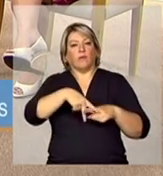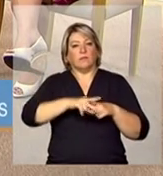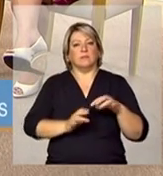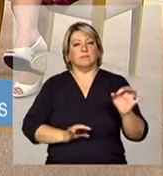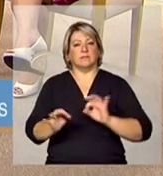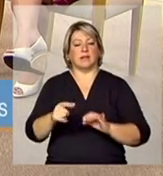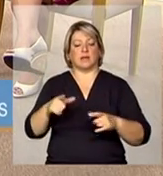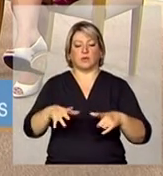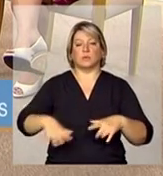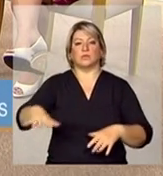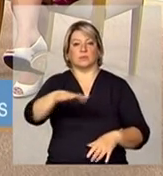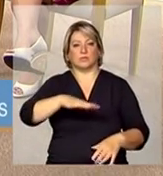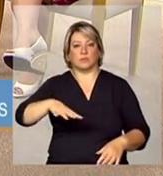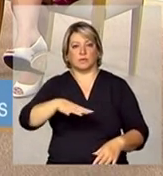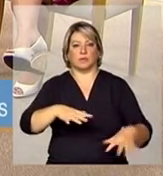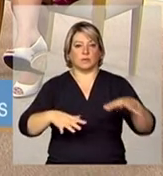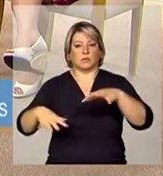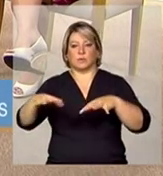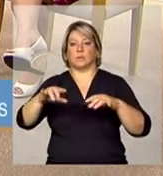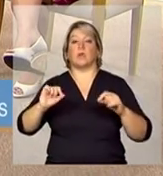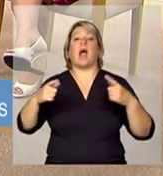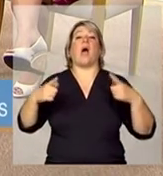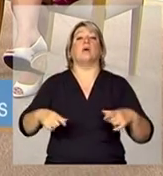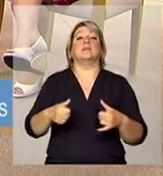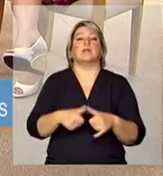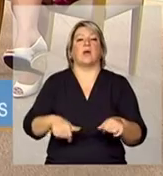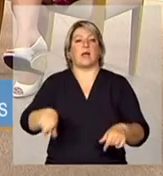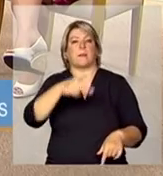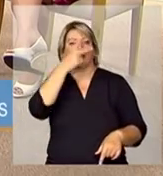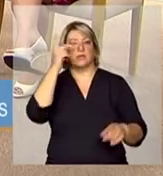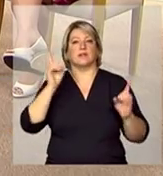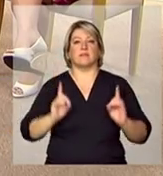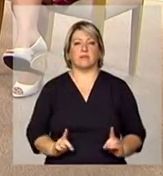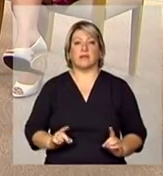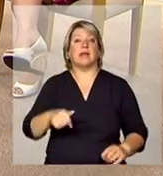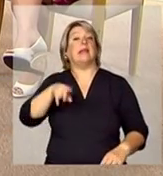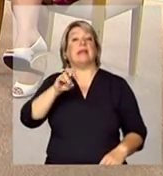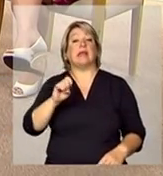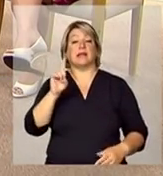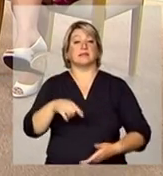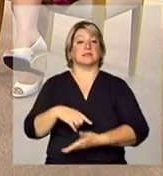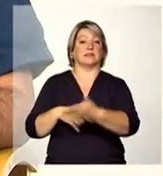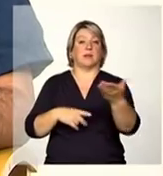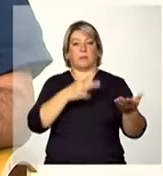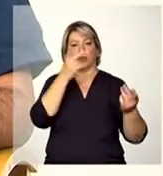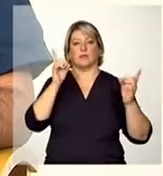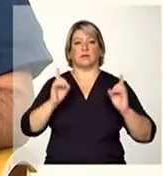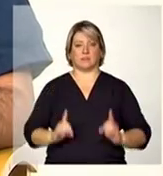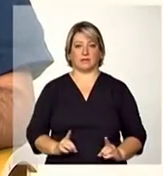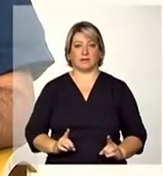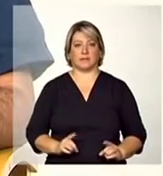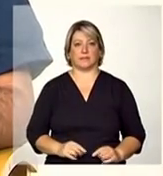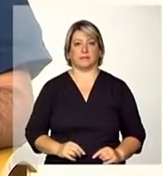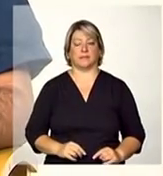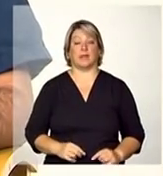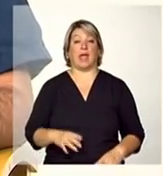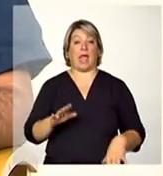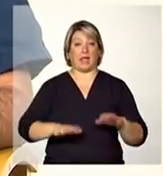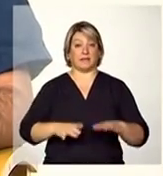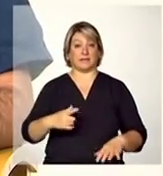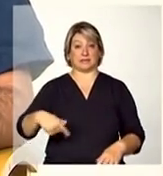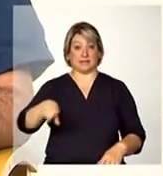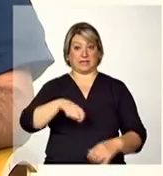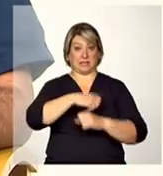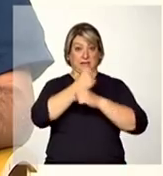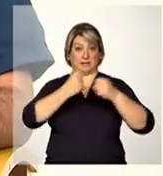desse território onde estão essas pessoas com deficiência quem são essas pessoas com deficiência porque muitas vezes essas instituições principalmente as grandes